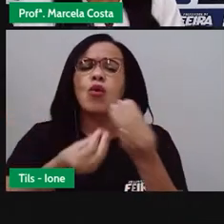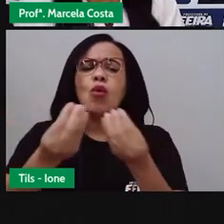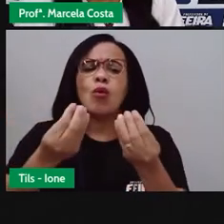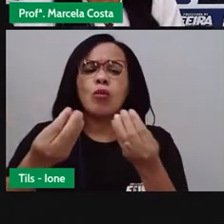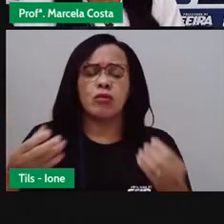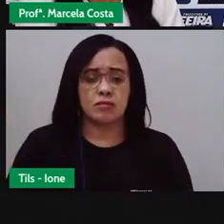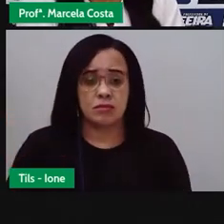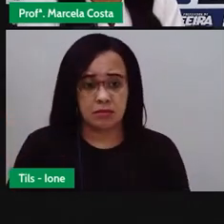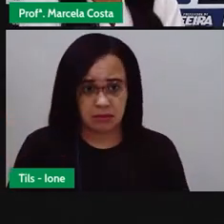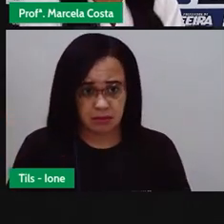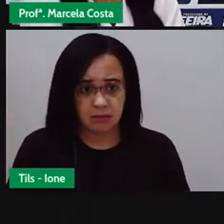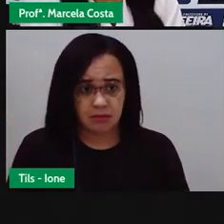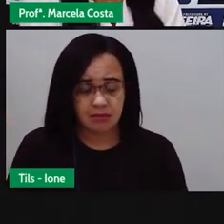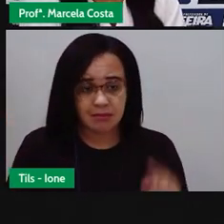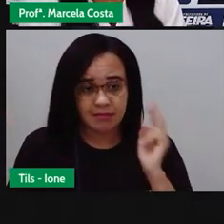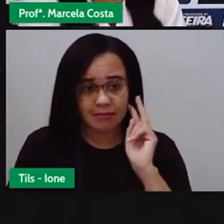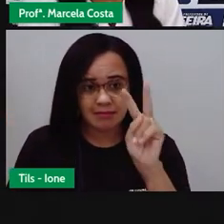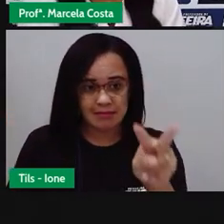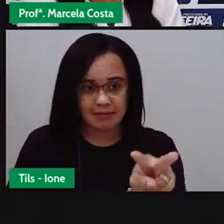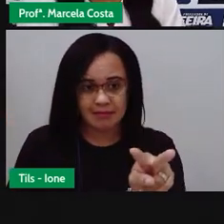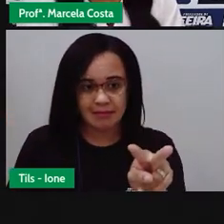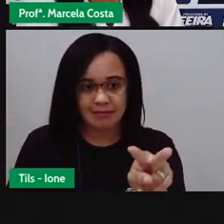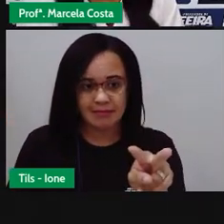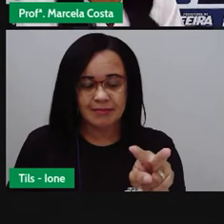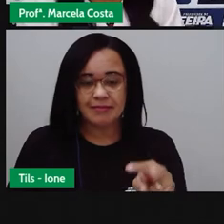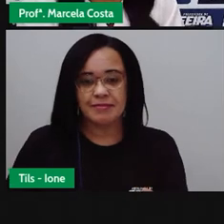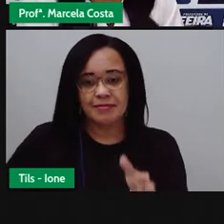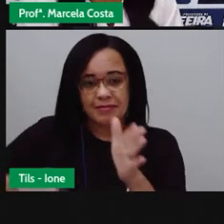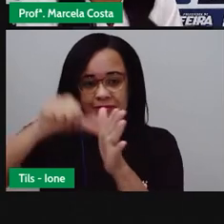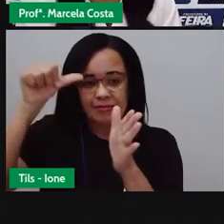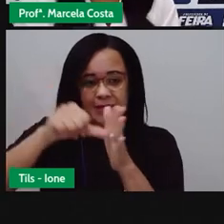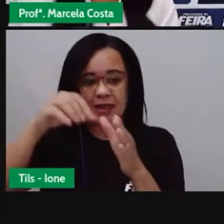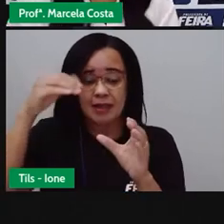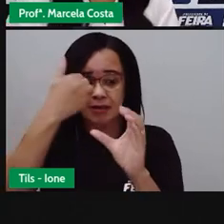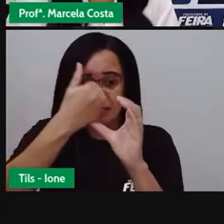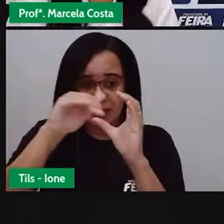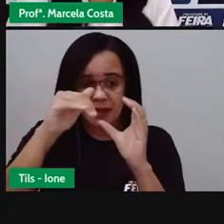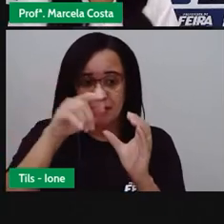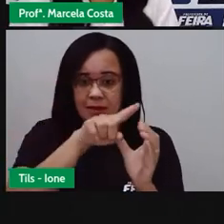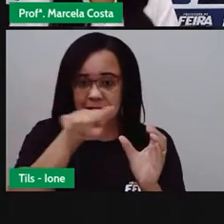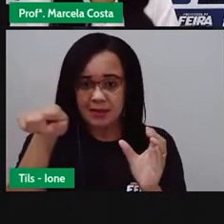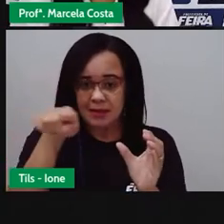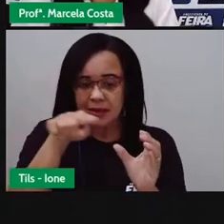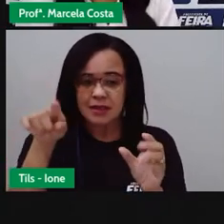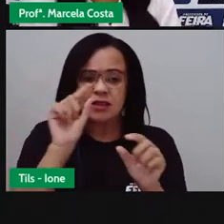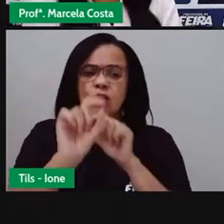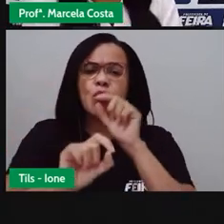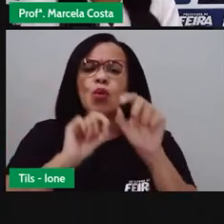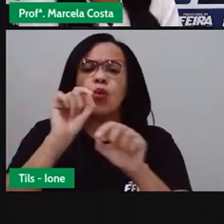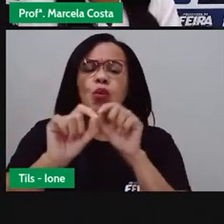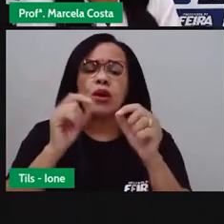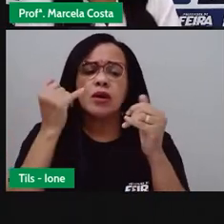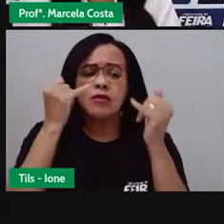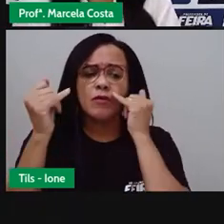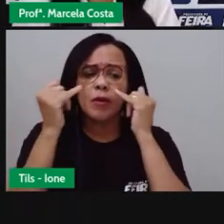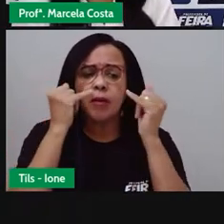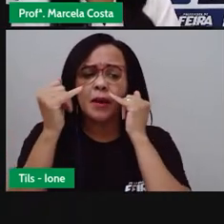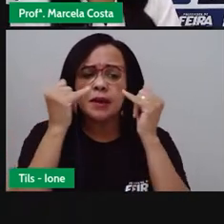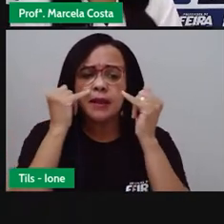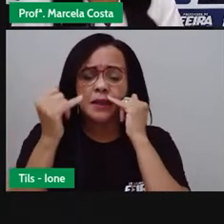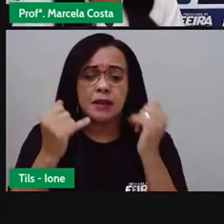a gente observa aqui, logo na primeira parte do convite, a mensagem que diz assim,